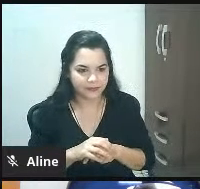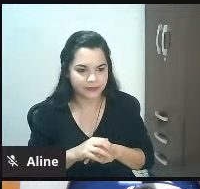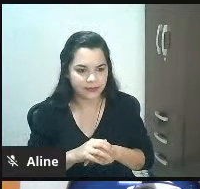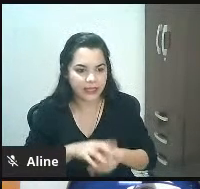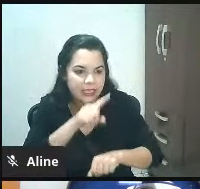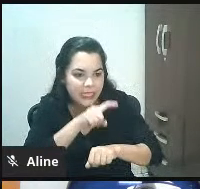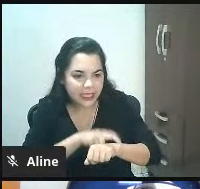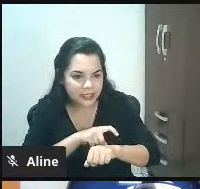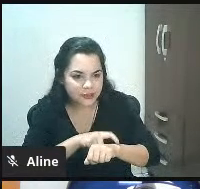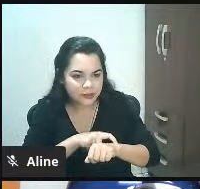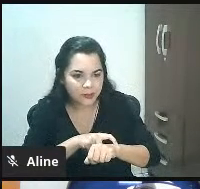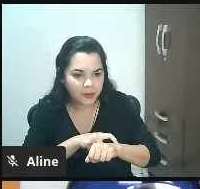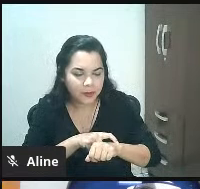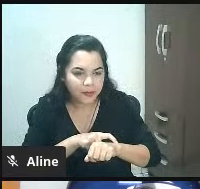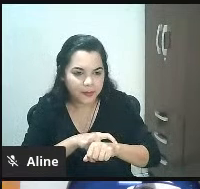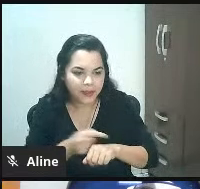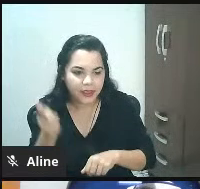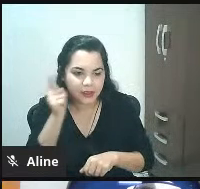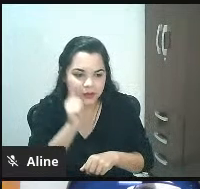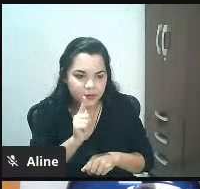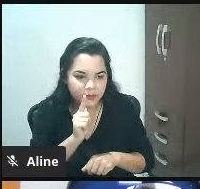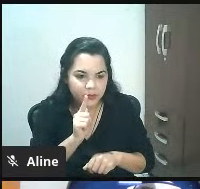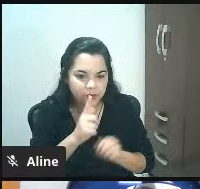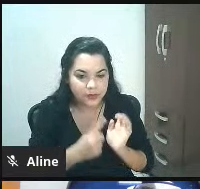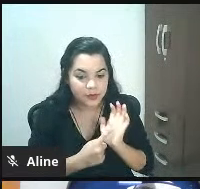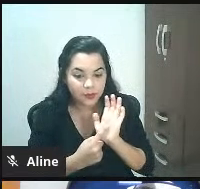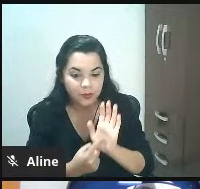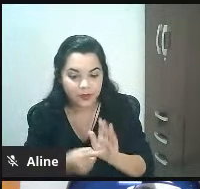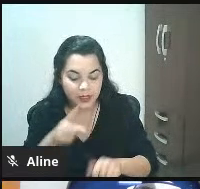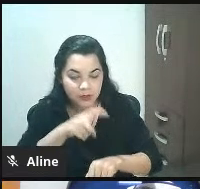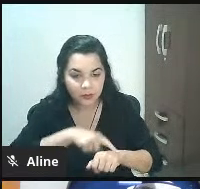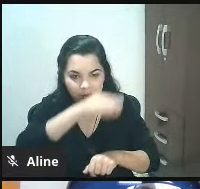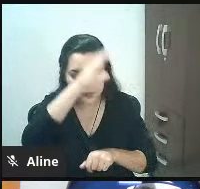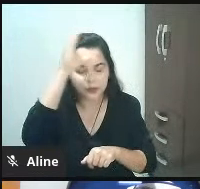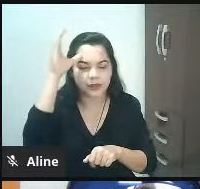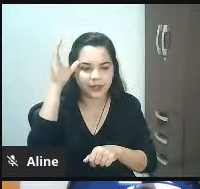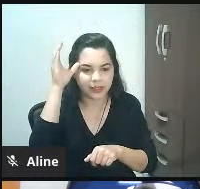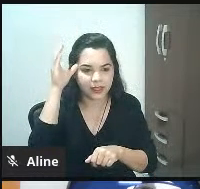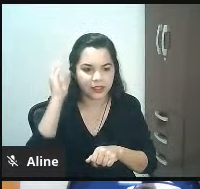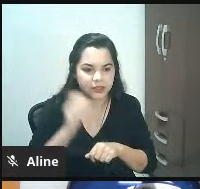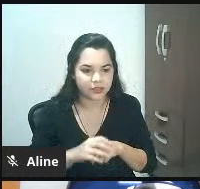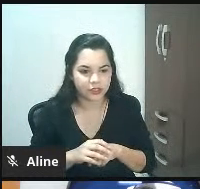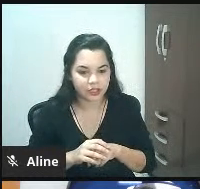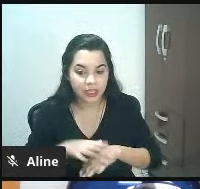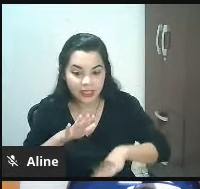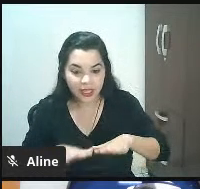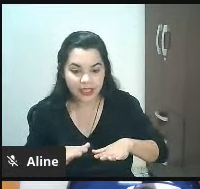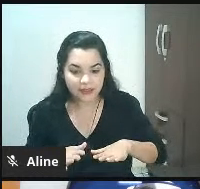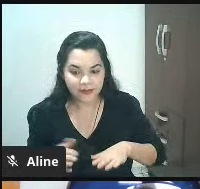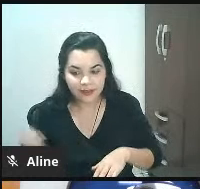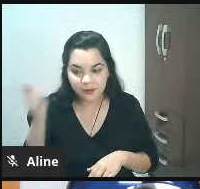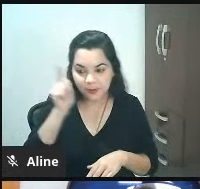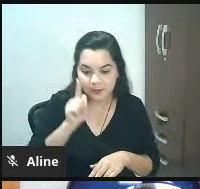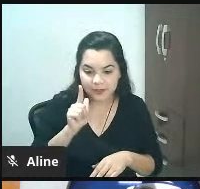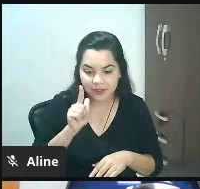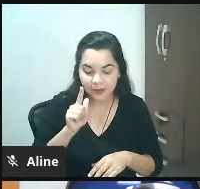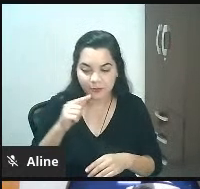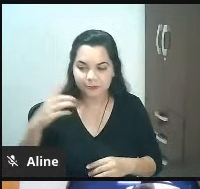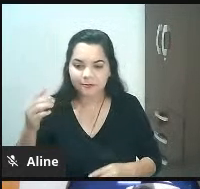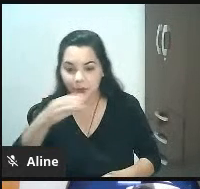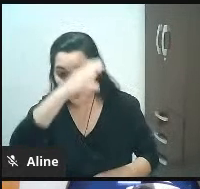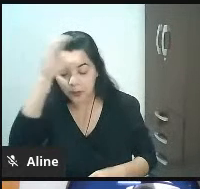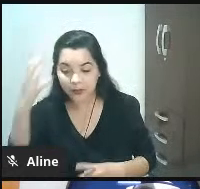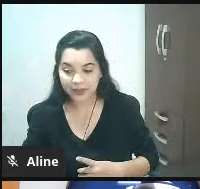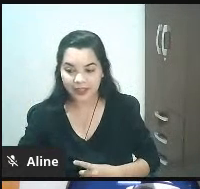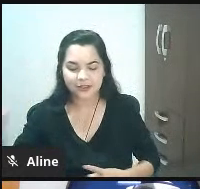oferecer para esse cliente a partir do momento que ele virou o meu cliente. Quer dizer, eu vou provocar uma segunda compra, uma terceira, uma quarta, uma quinta compra. Engana